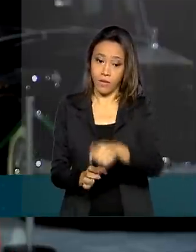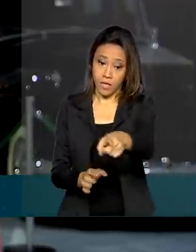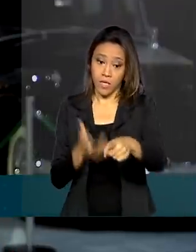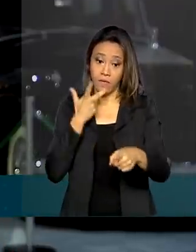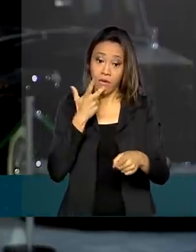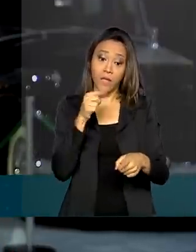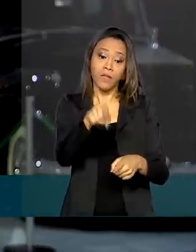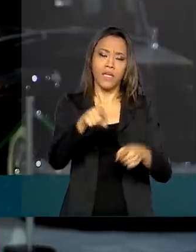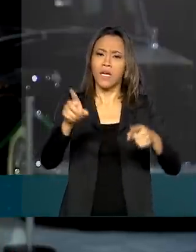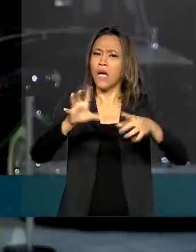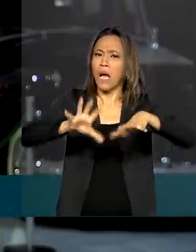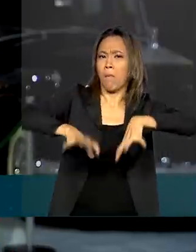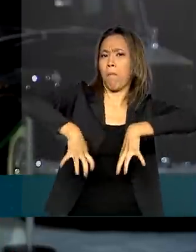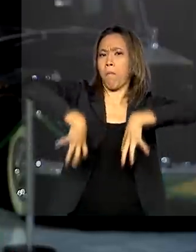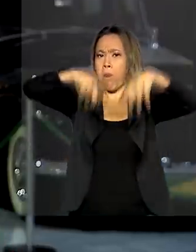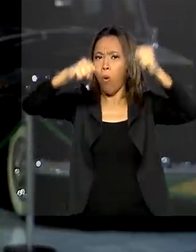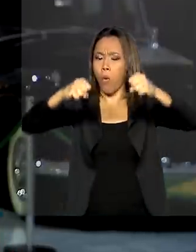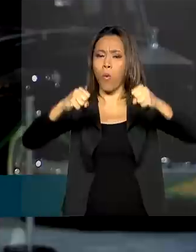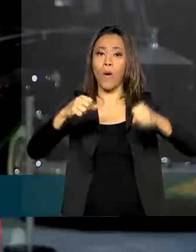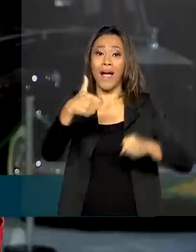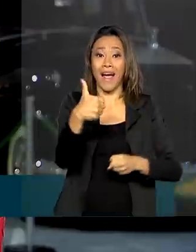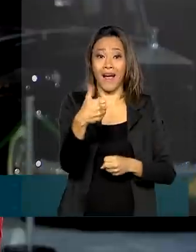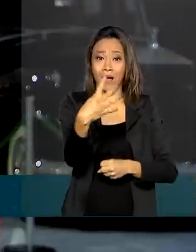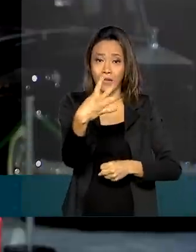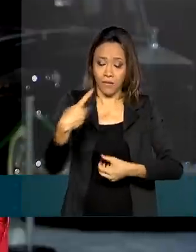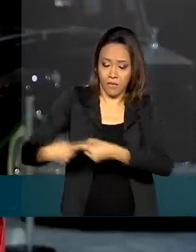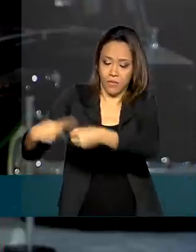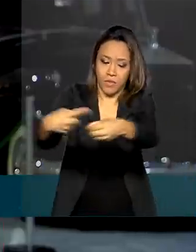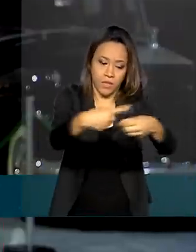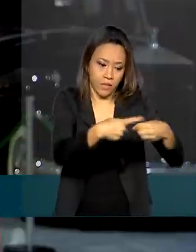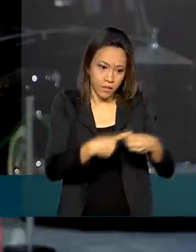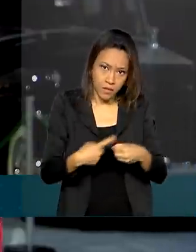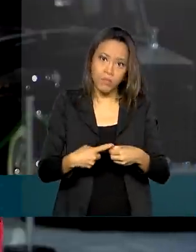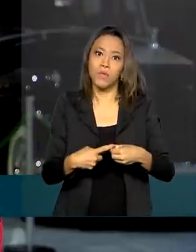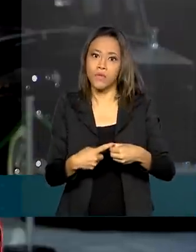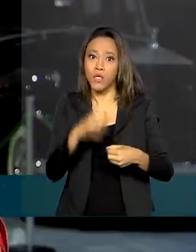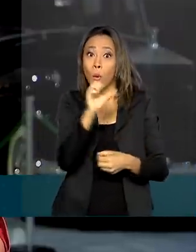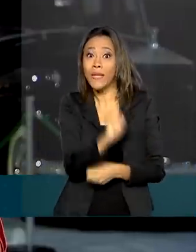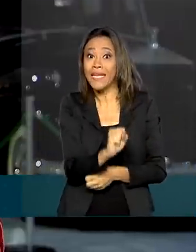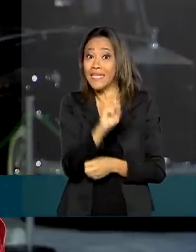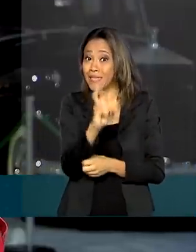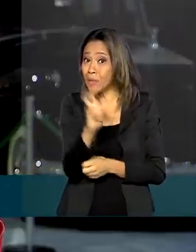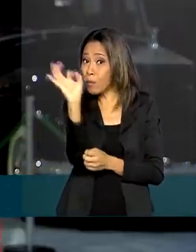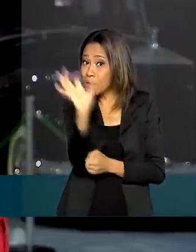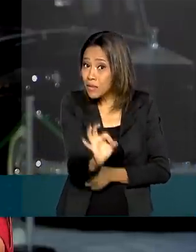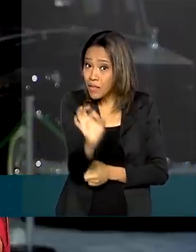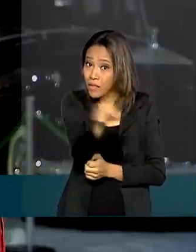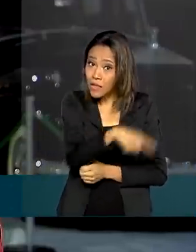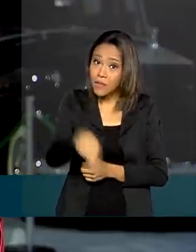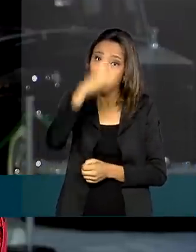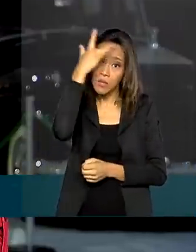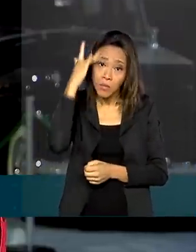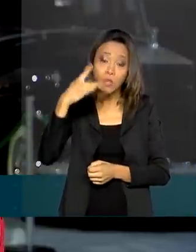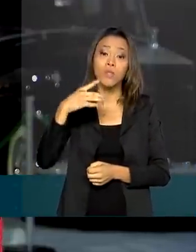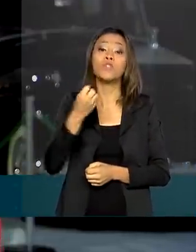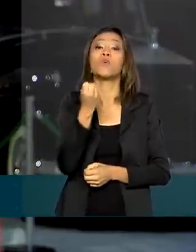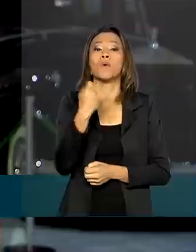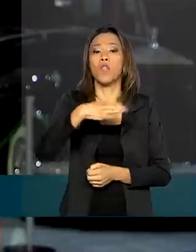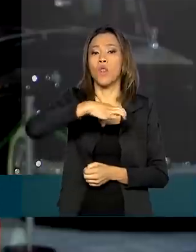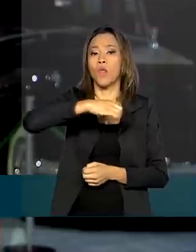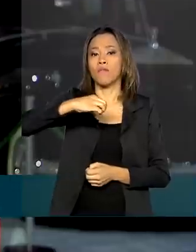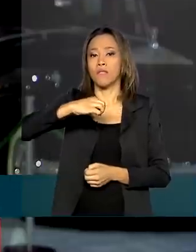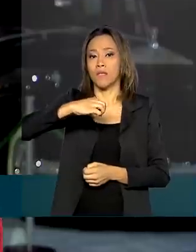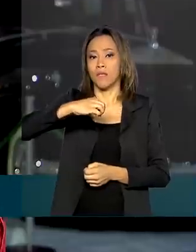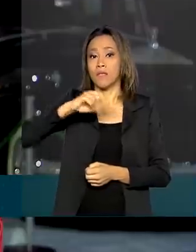gerou o apagão que atingiu 14 municípios e 85% de uma população de 900 mil pessoas que